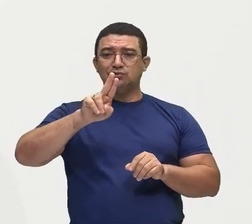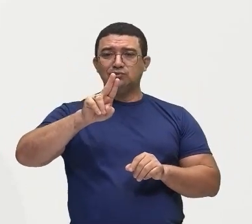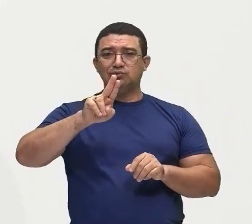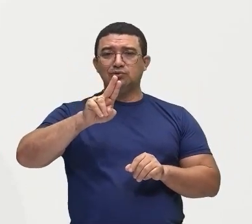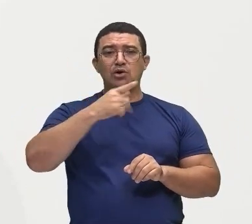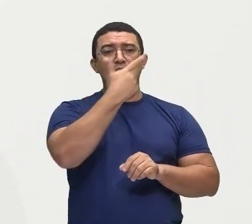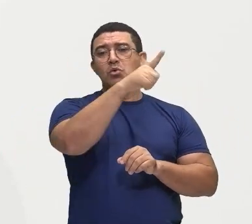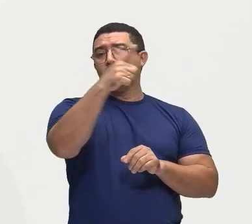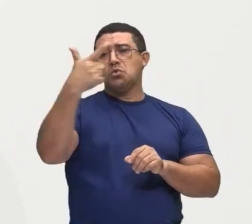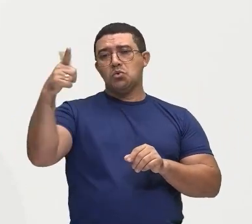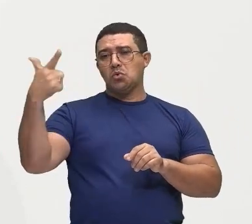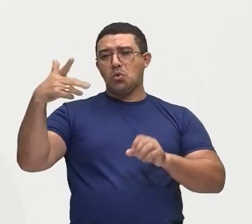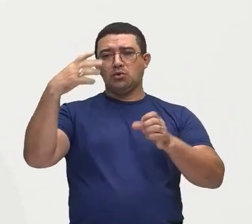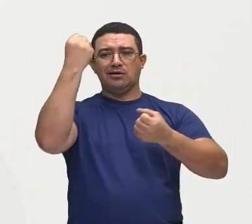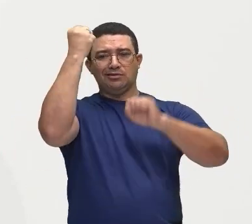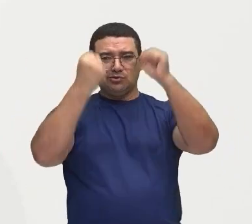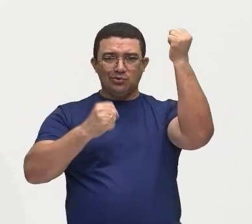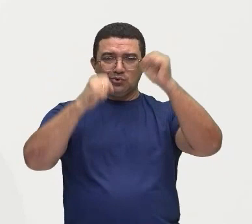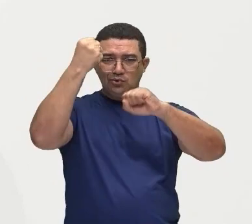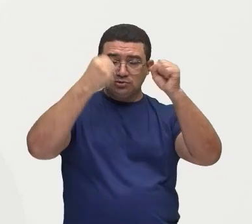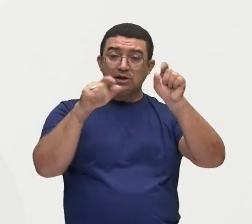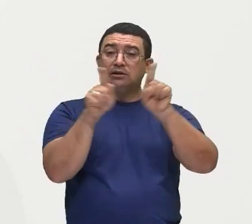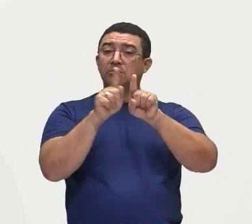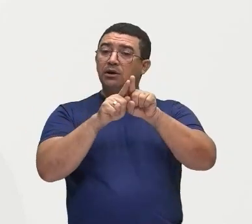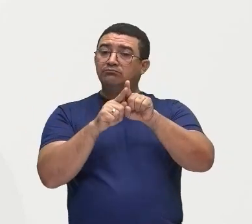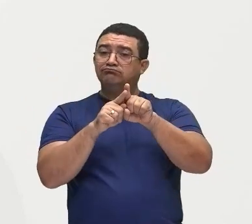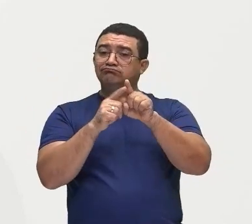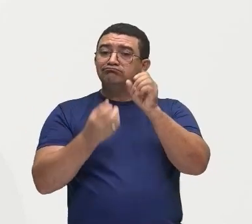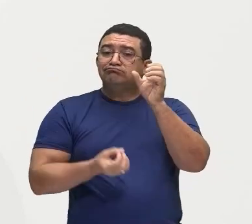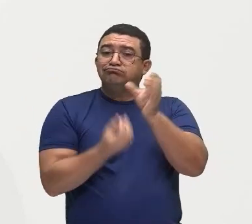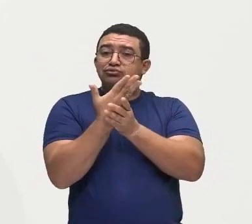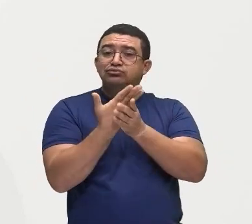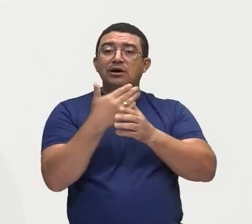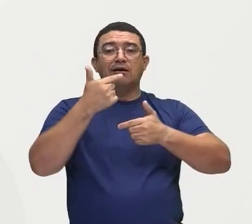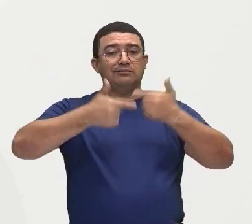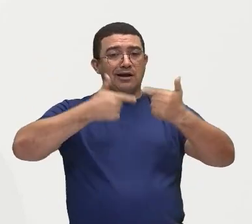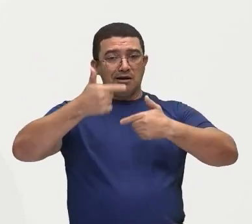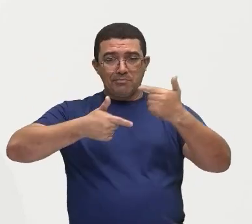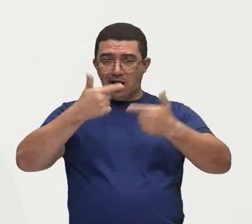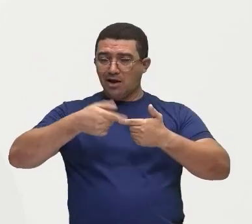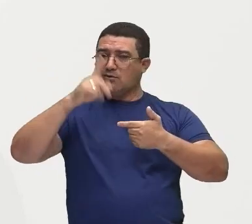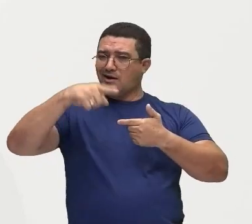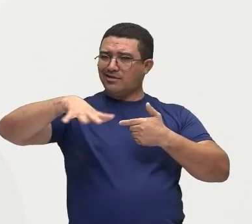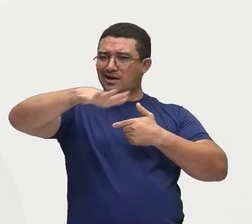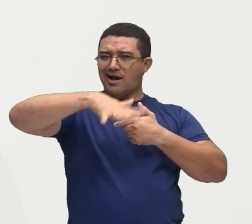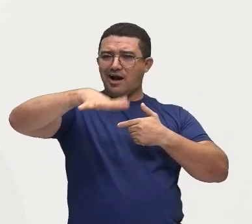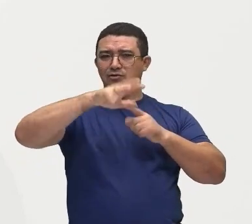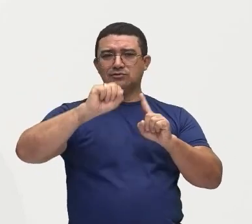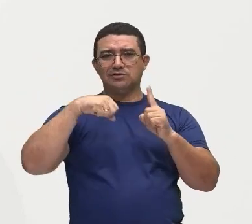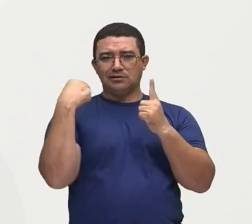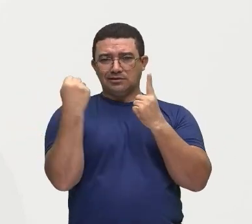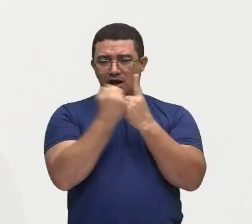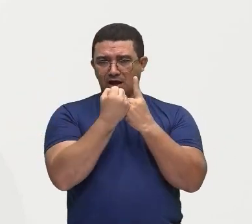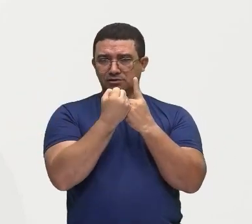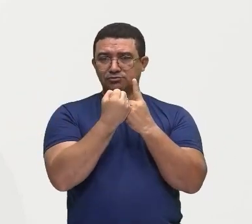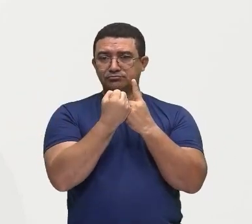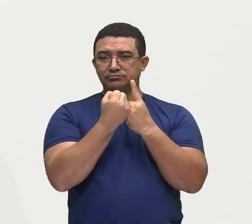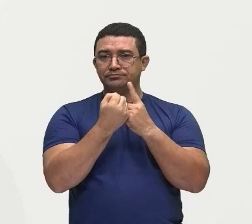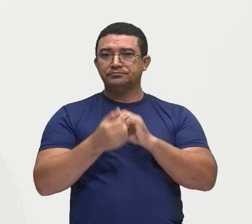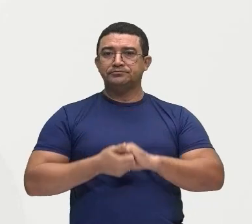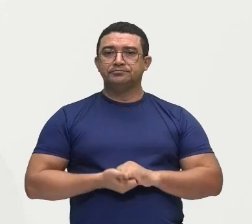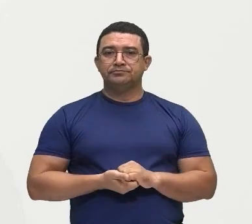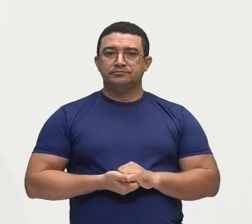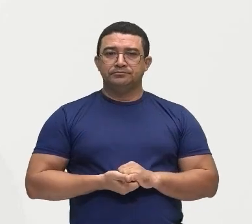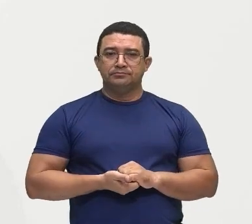indústrias, né? Gerar emprego, né? Então, toda essa questão social, gerando emprego para o trabalhador de campo.